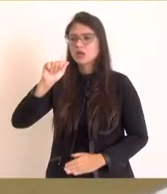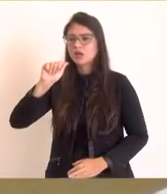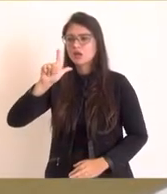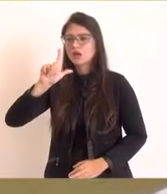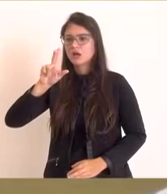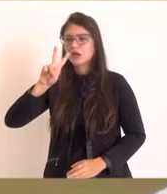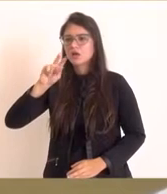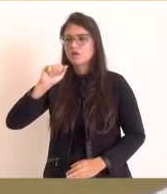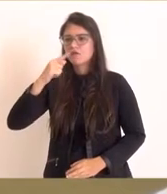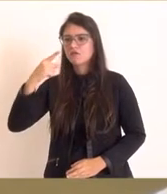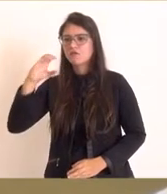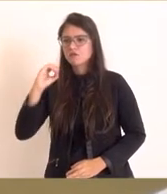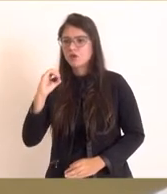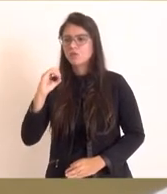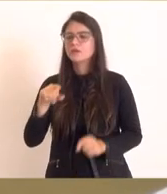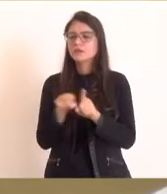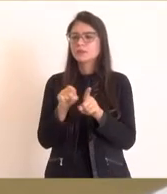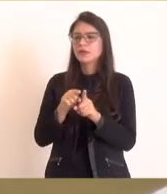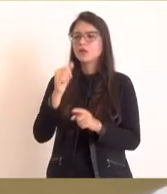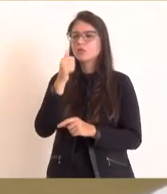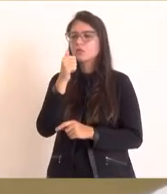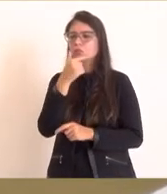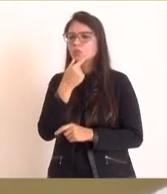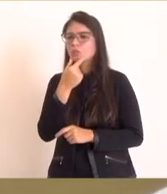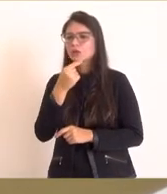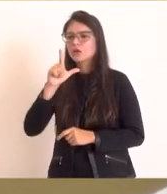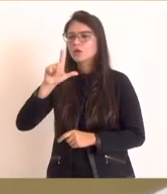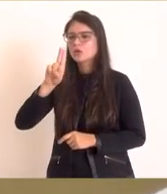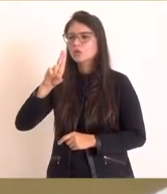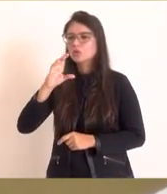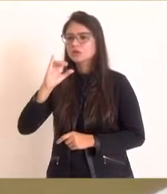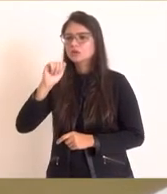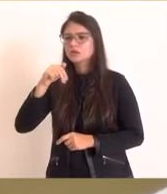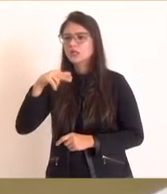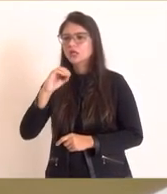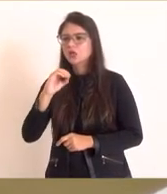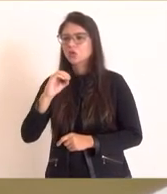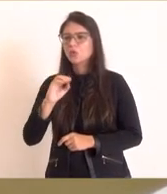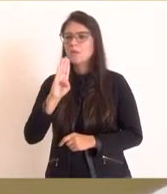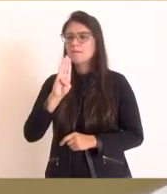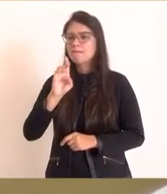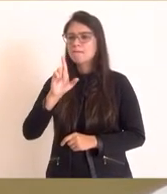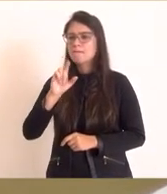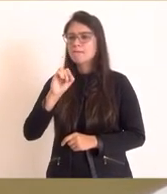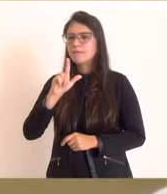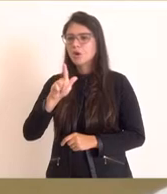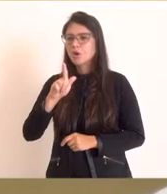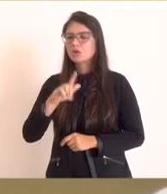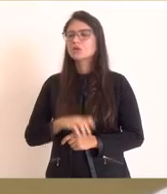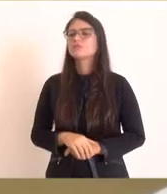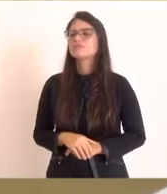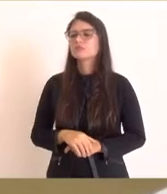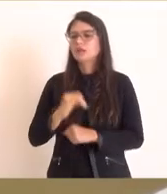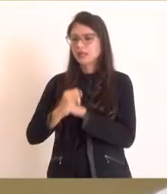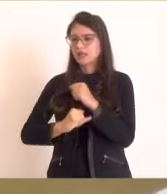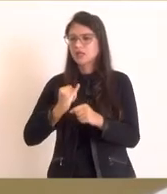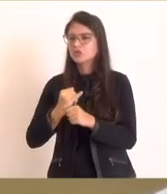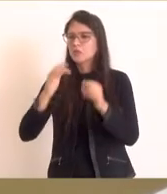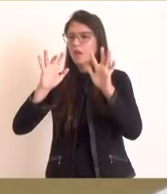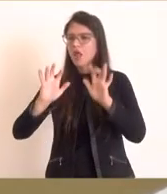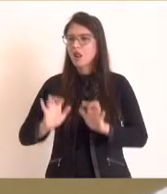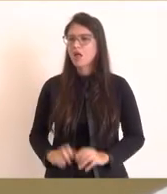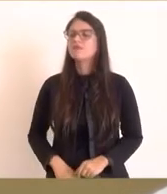Luciano, do blog Fonte Certa, sejam bem-vindos. Queria convidar virtualmente aqui o